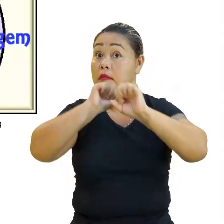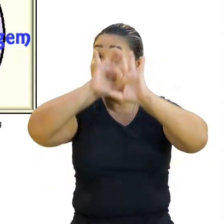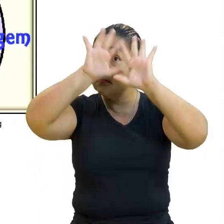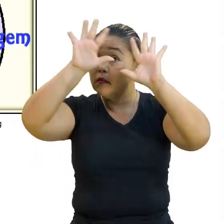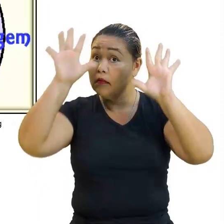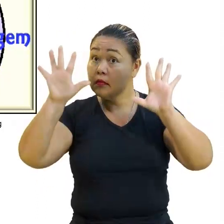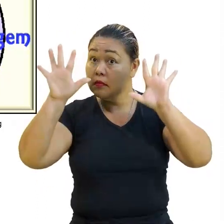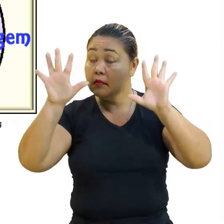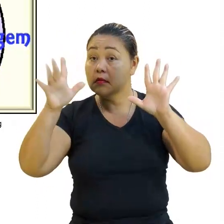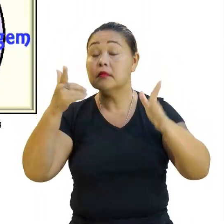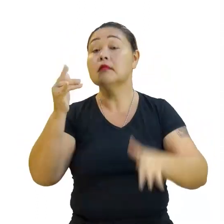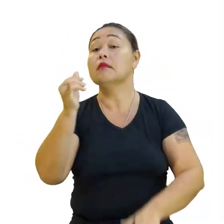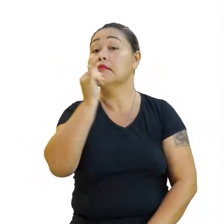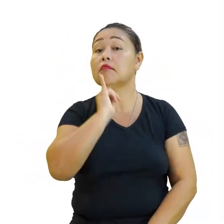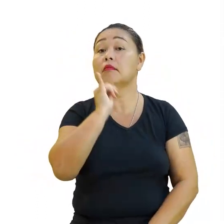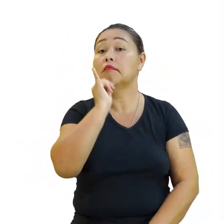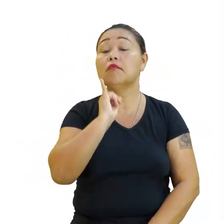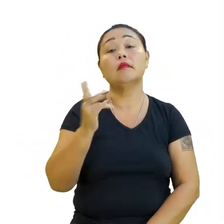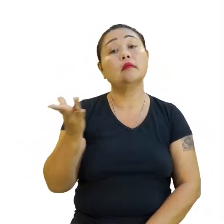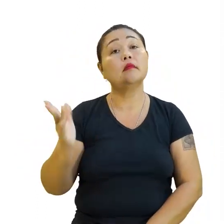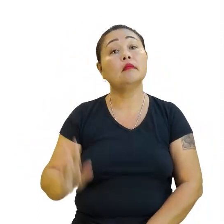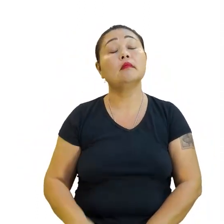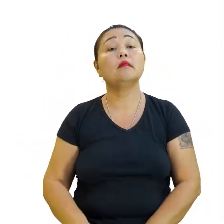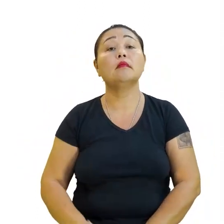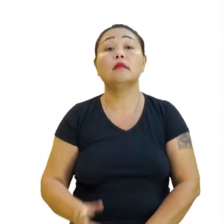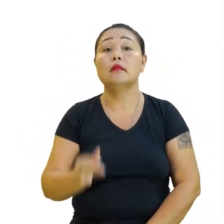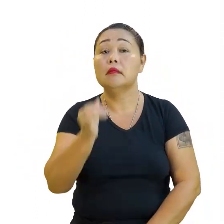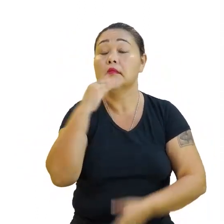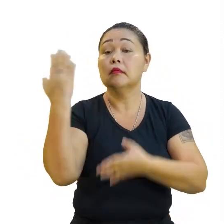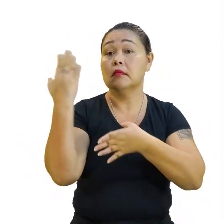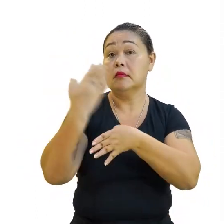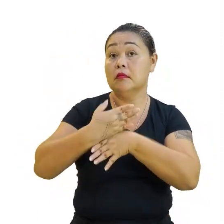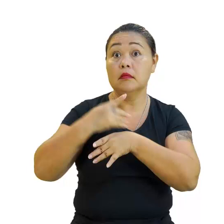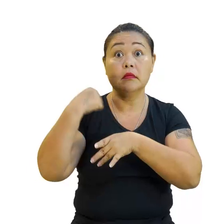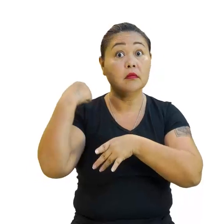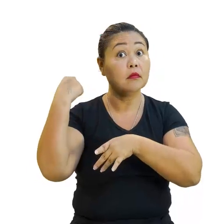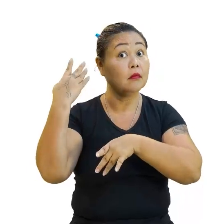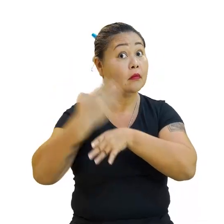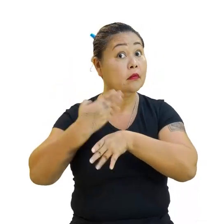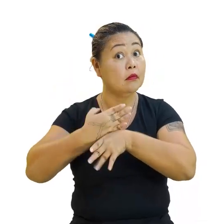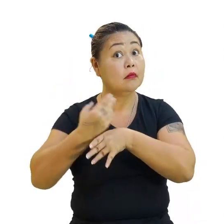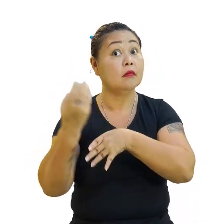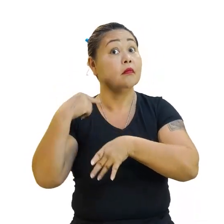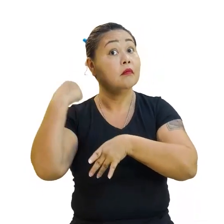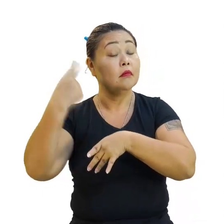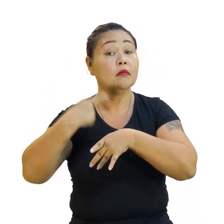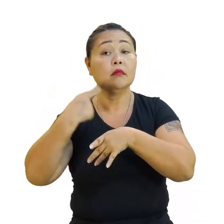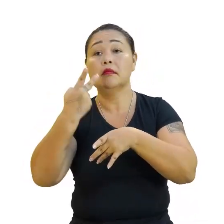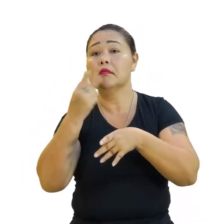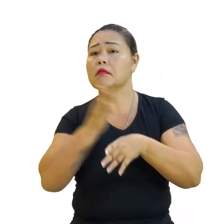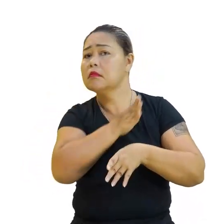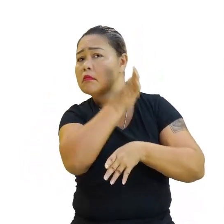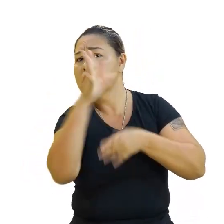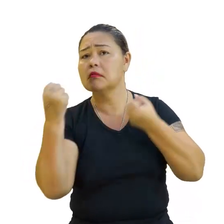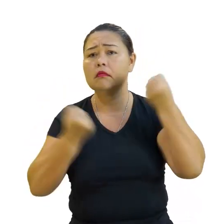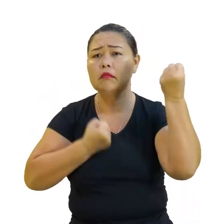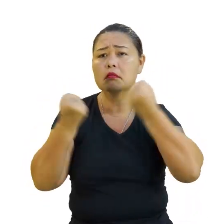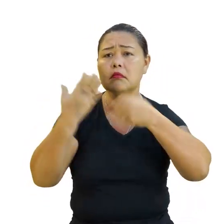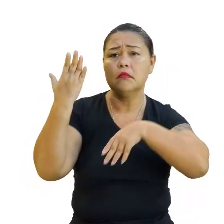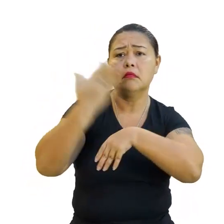Vamos dar um exemplo prático, então? Vamos lá. Olha lá, um taxista maluco. A gente falou tanto de corrida de táxi, né? É